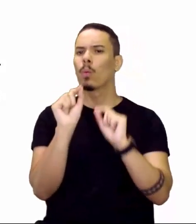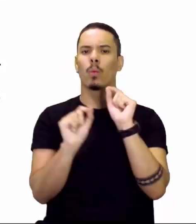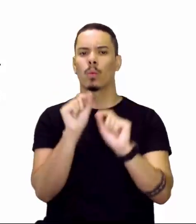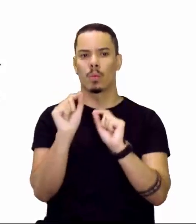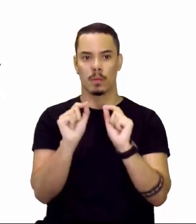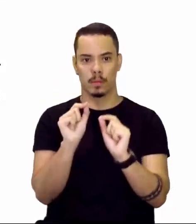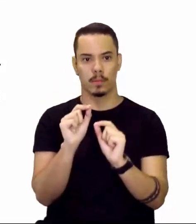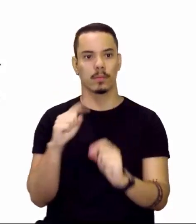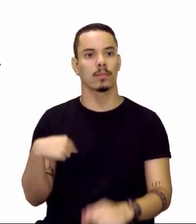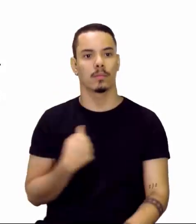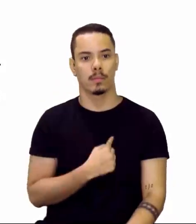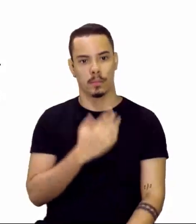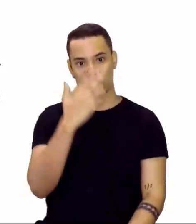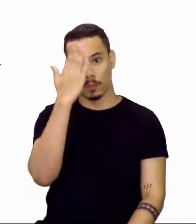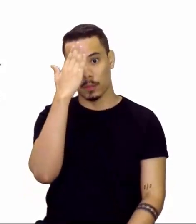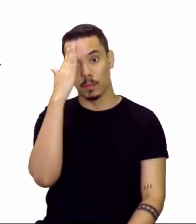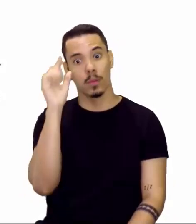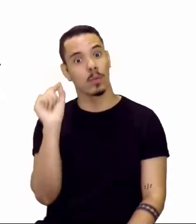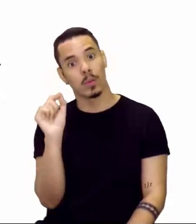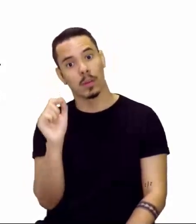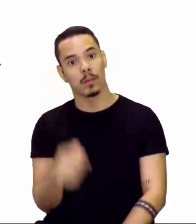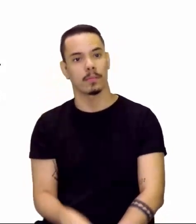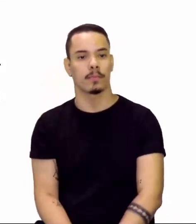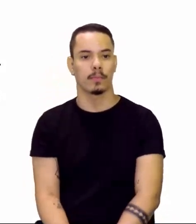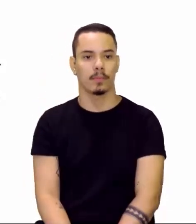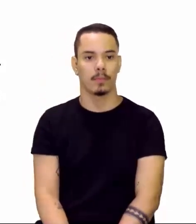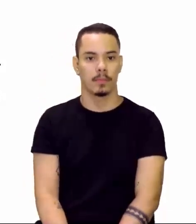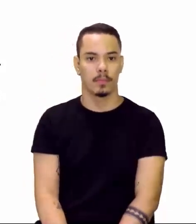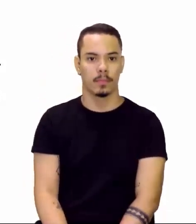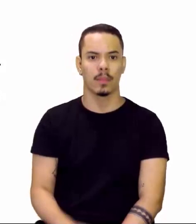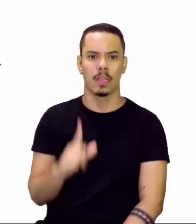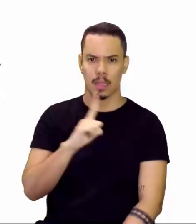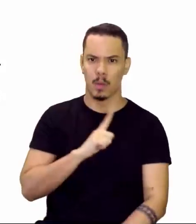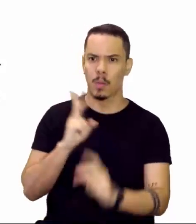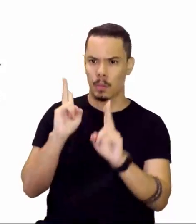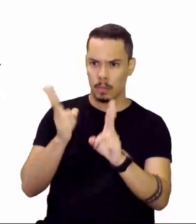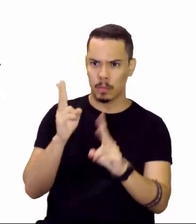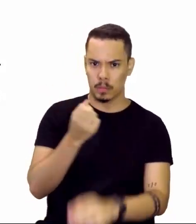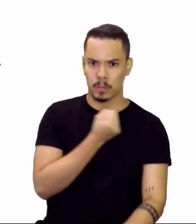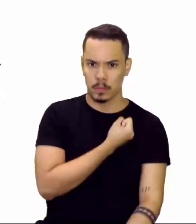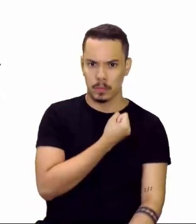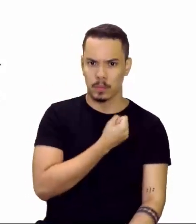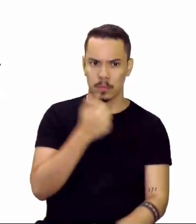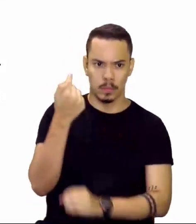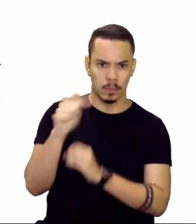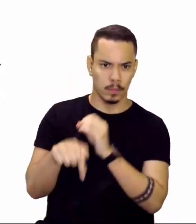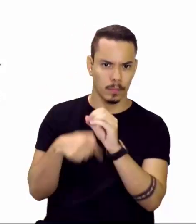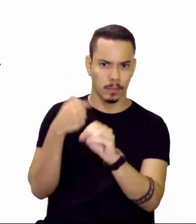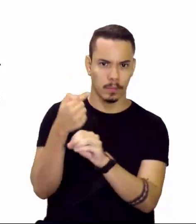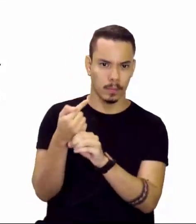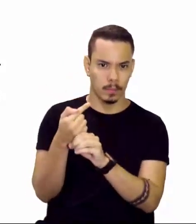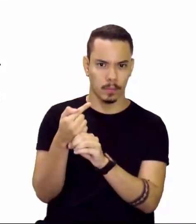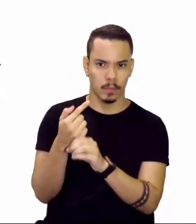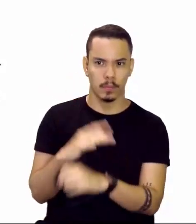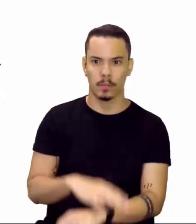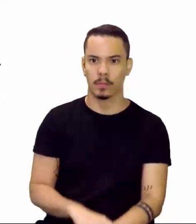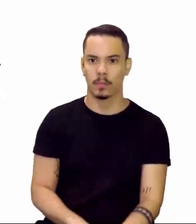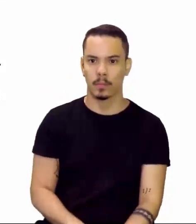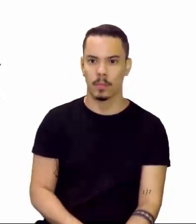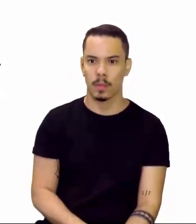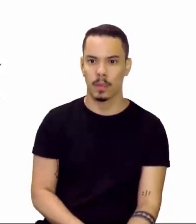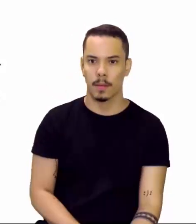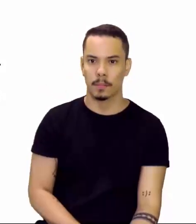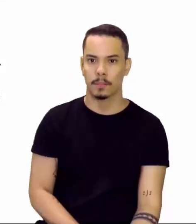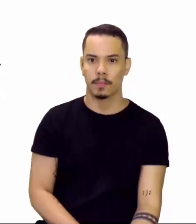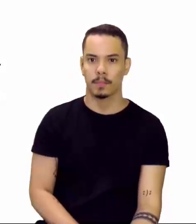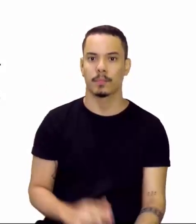ambos, dois pontos, possuem o mesmo número atômico? Vamos olhar aqui, número atômico do